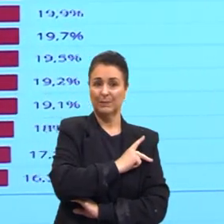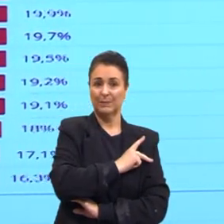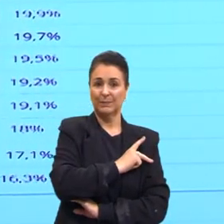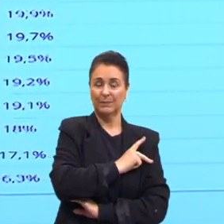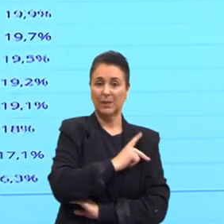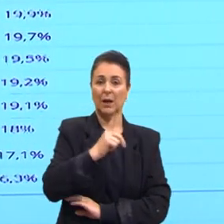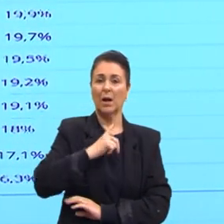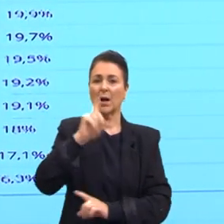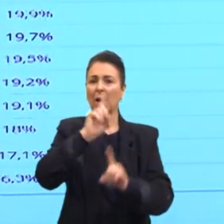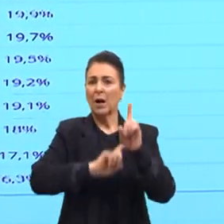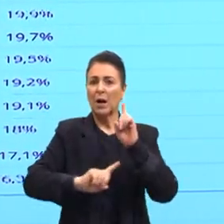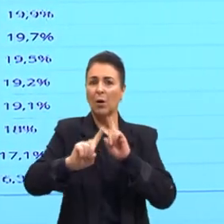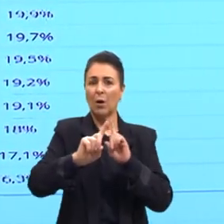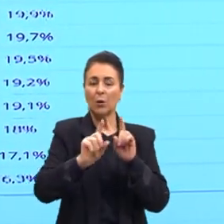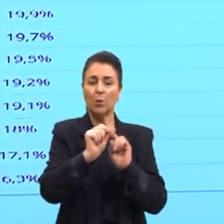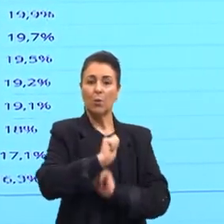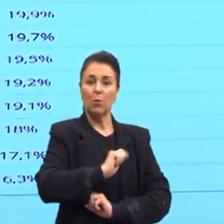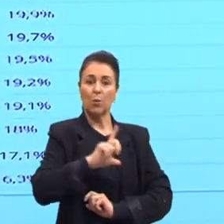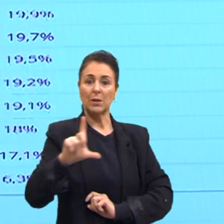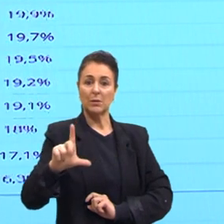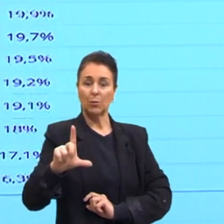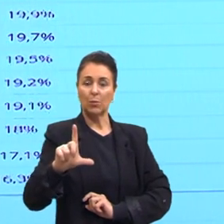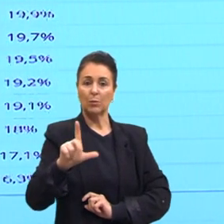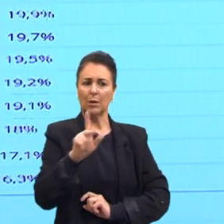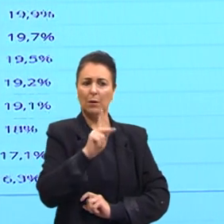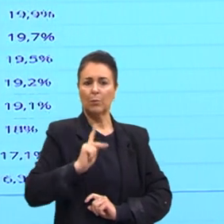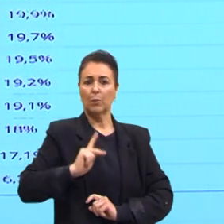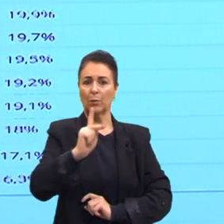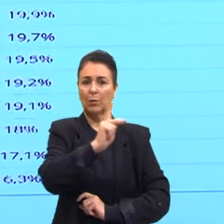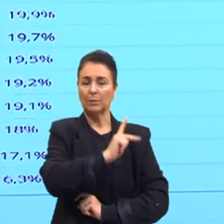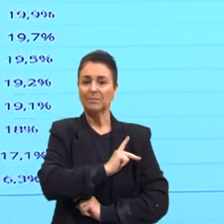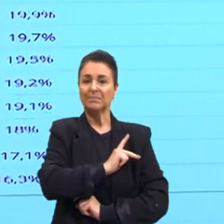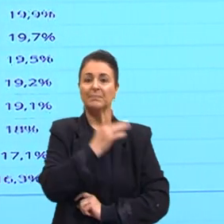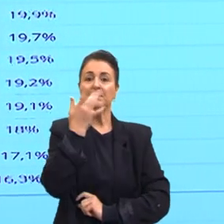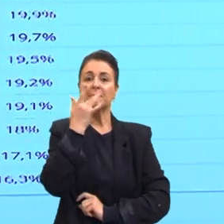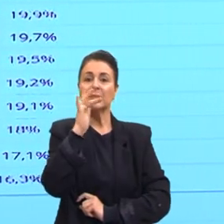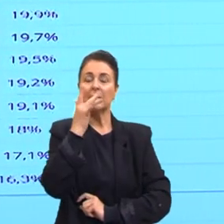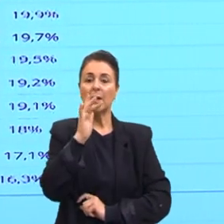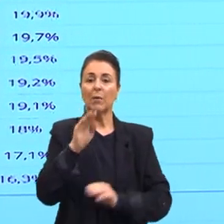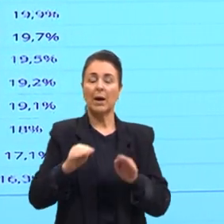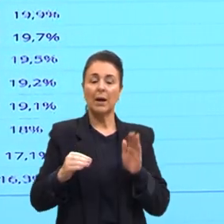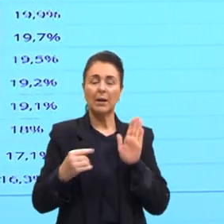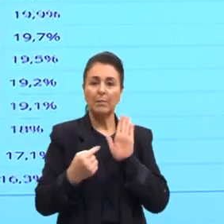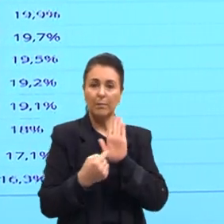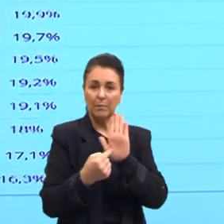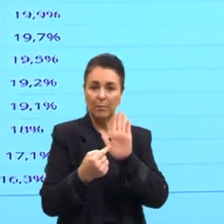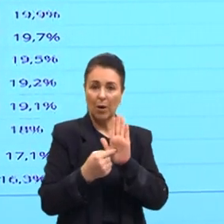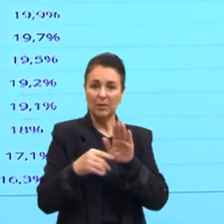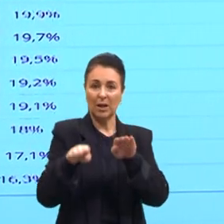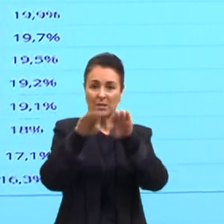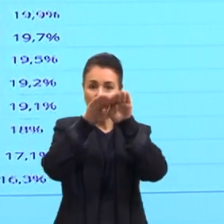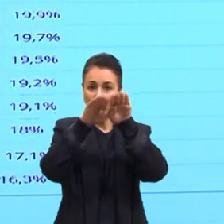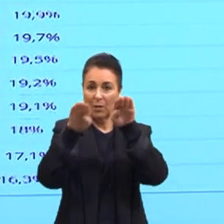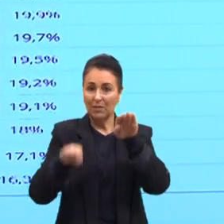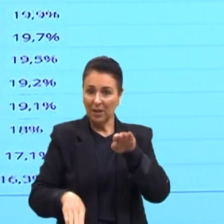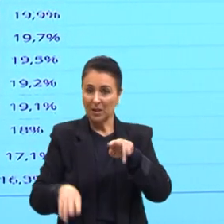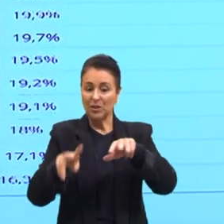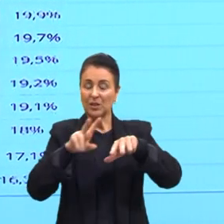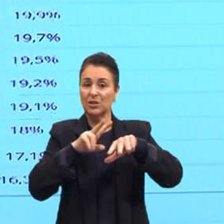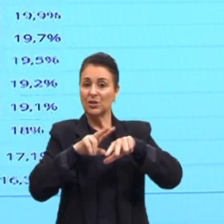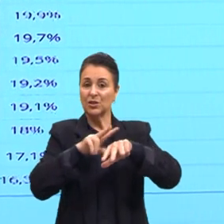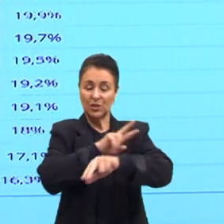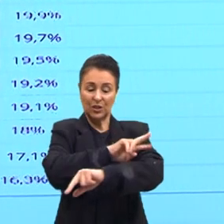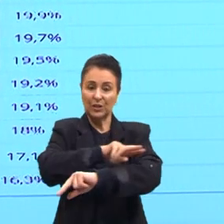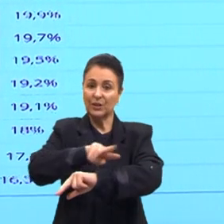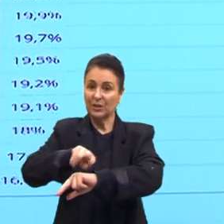Esse demonstrativo azul são da população branca. Então, demonstrando ainda a desigualdade de raça no Brasil. E esse último aqui, o qual estou apontando